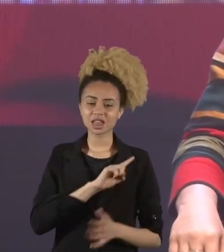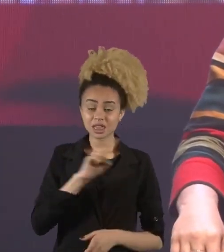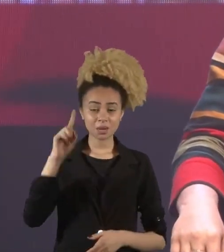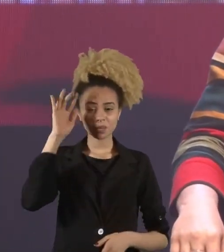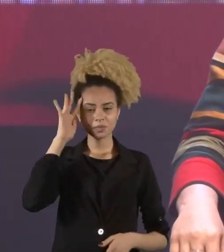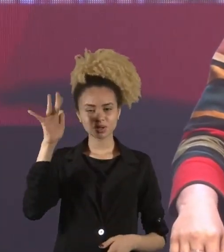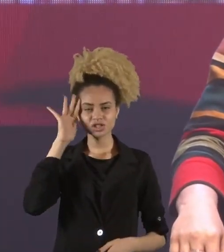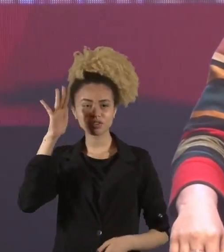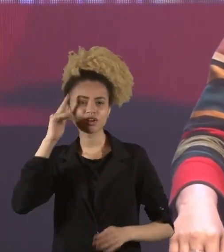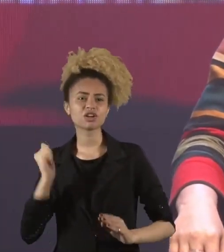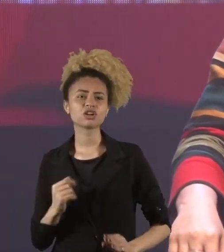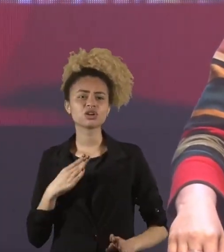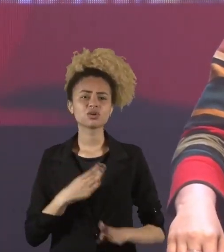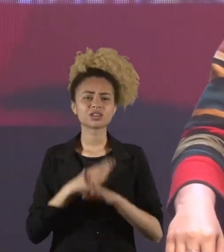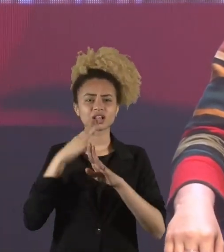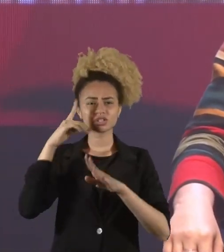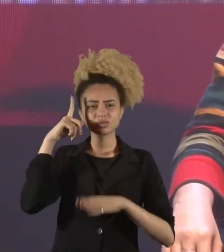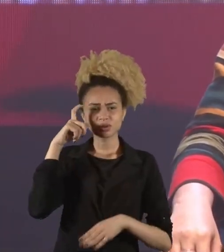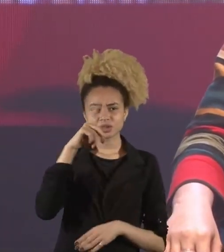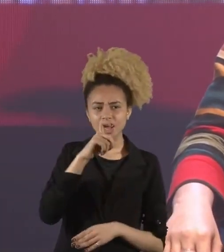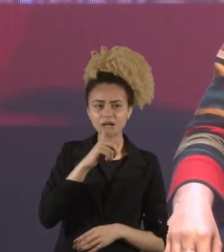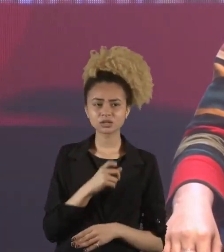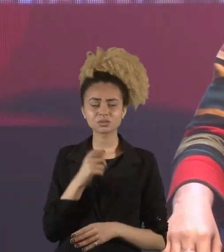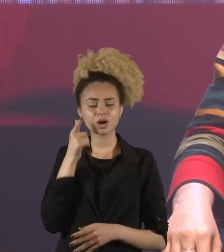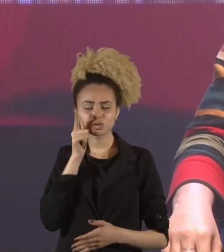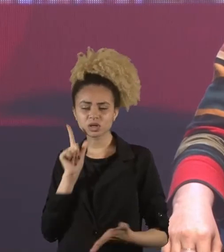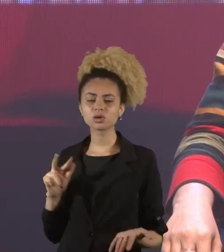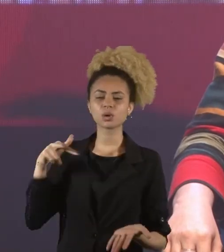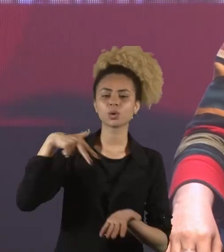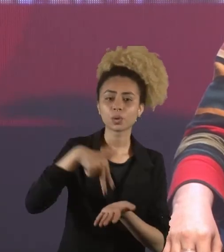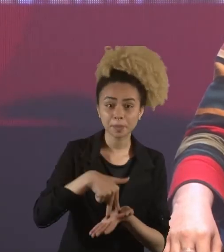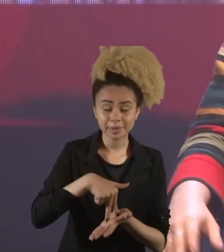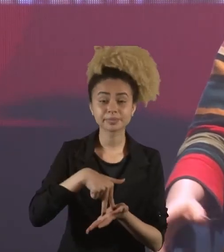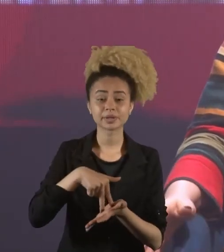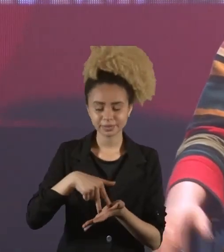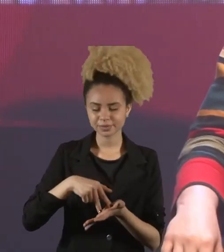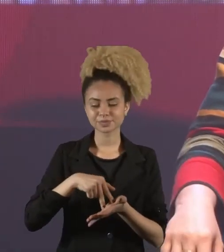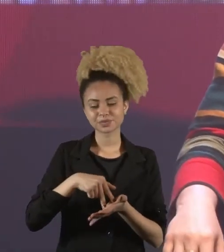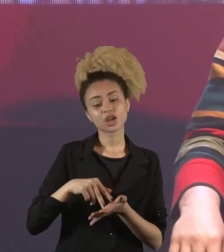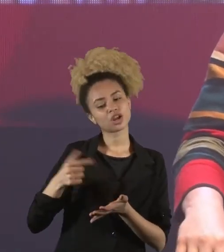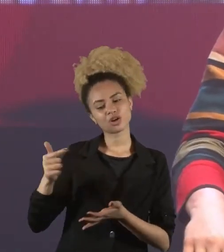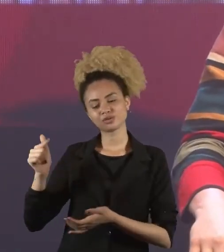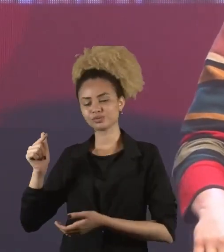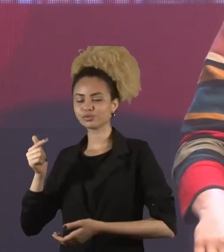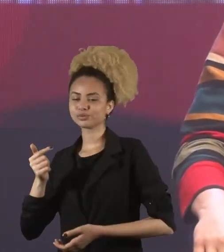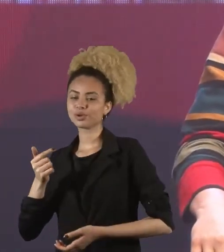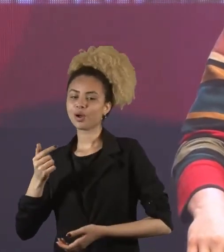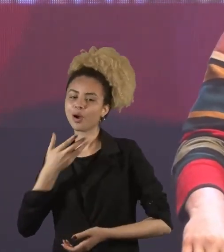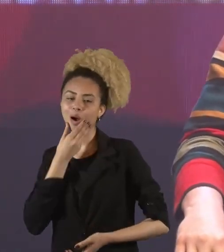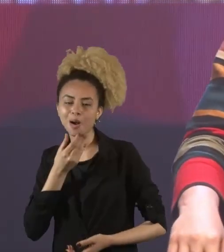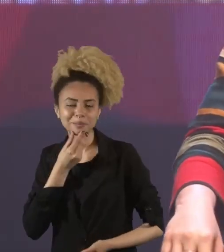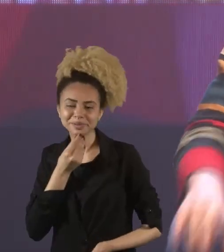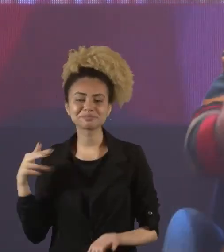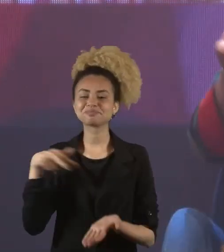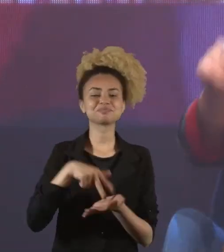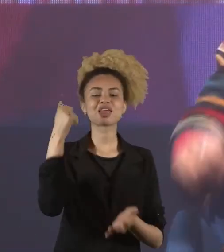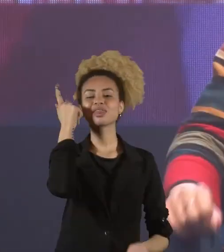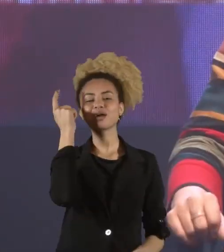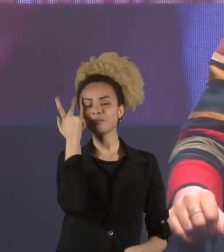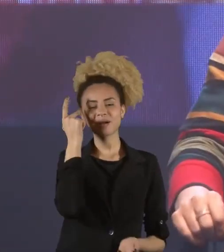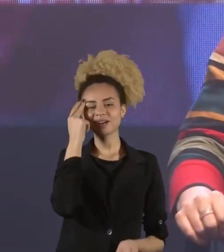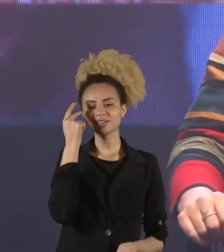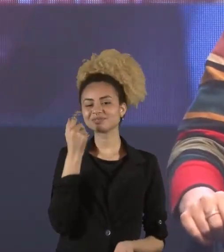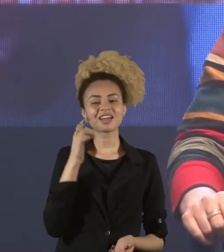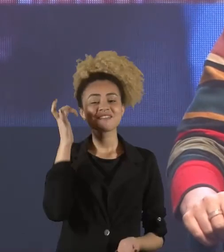fosse encontrar tantas dificuldades para ocupar espaços que nossos colegas homens ocupam naturalmente, não é nem com